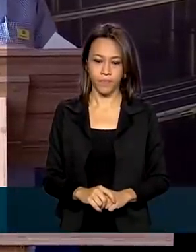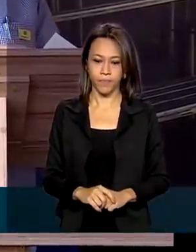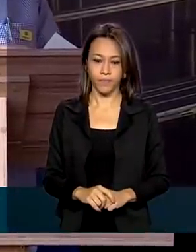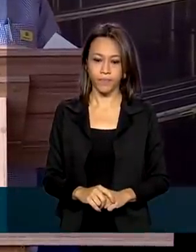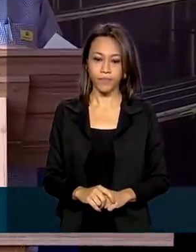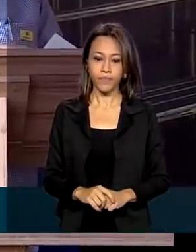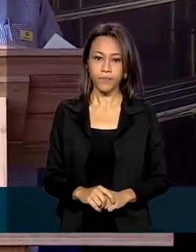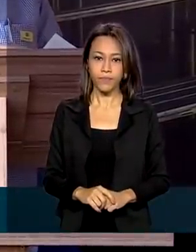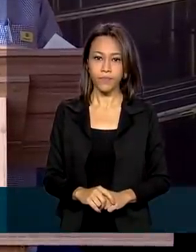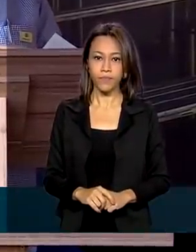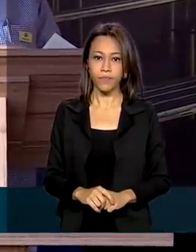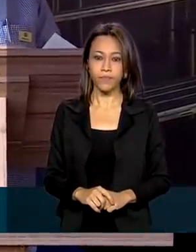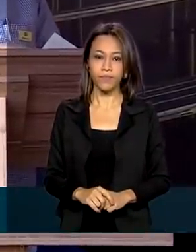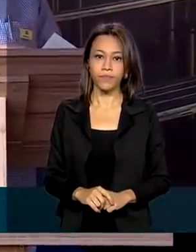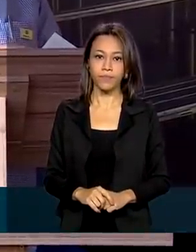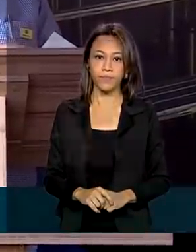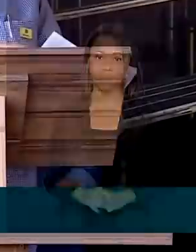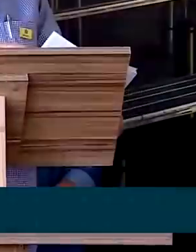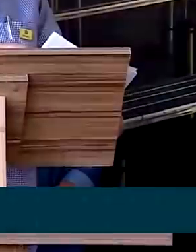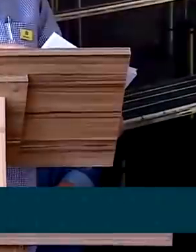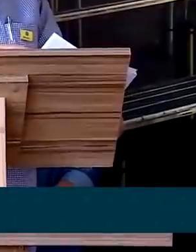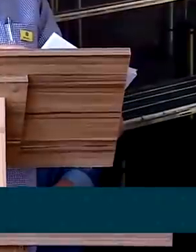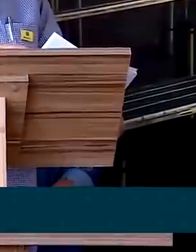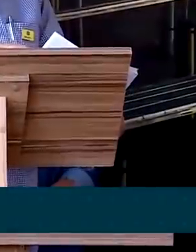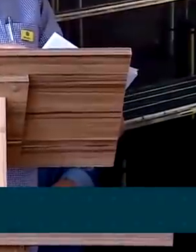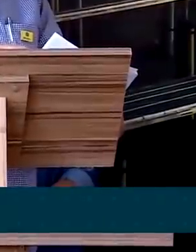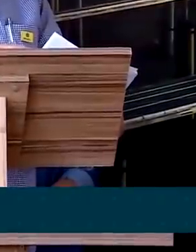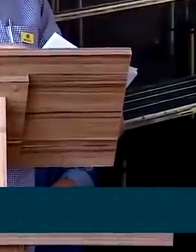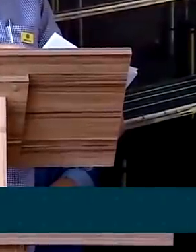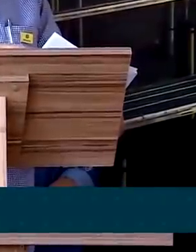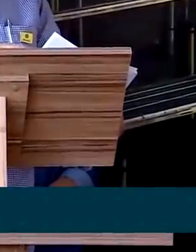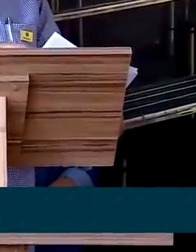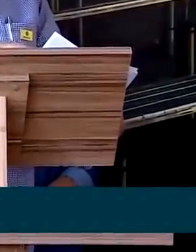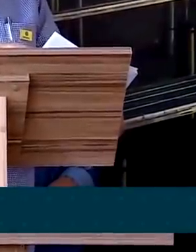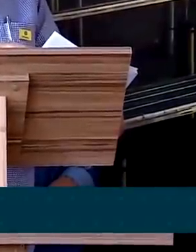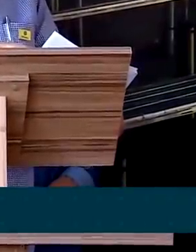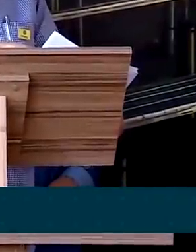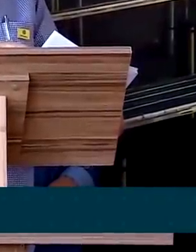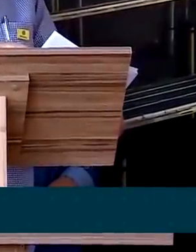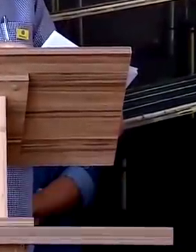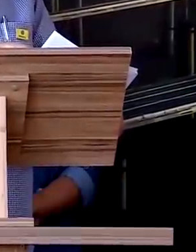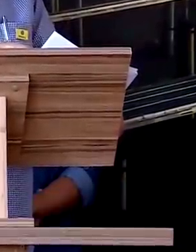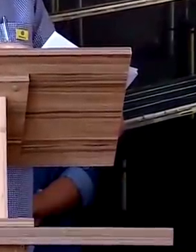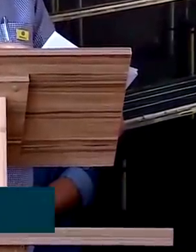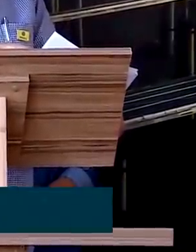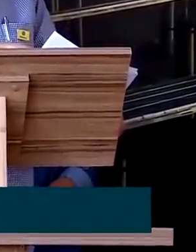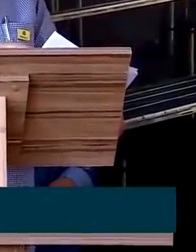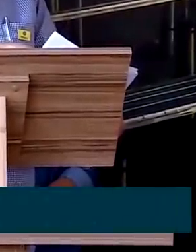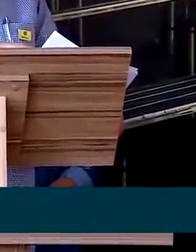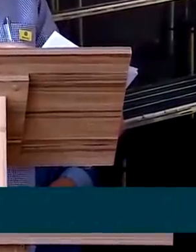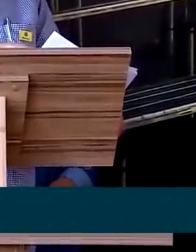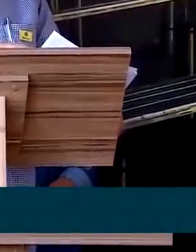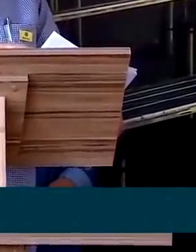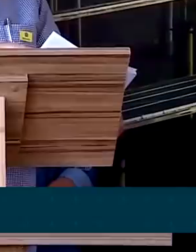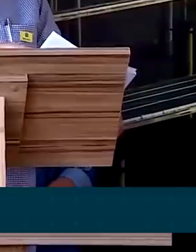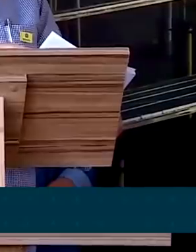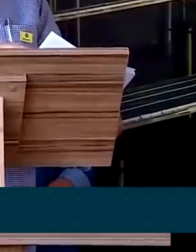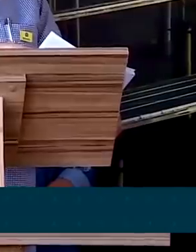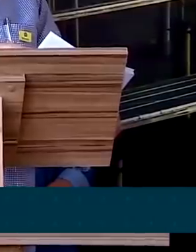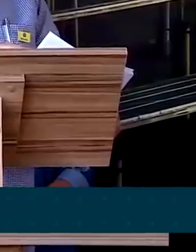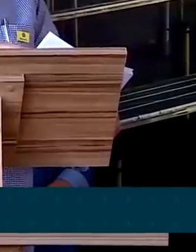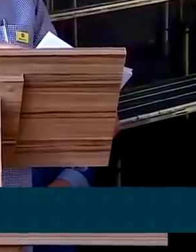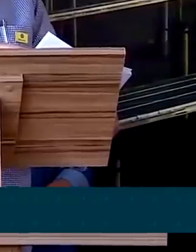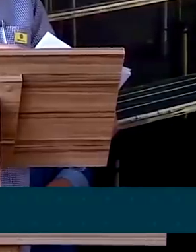representam cerca de 85% da capacidade instalada de geração